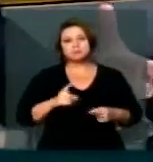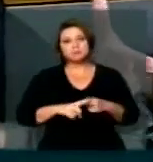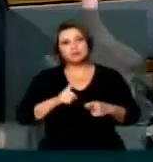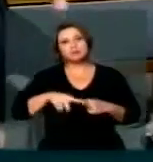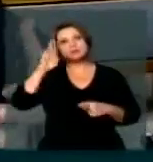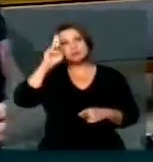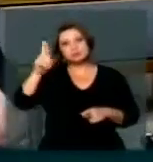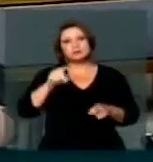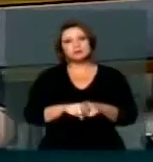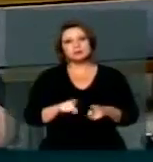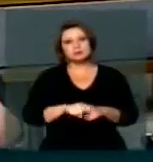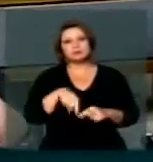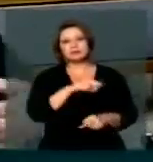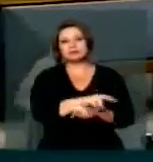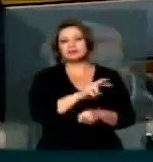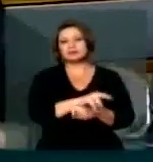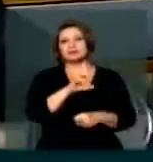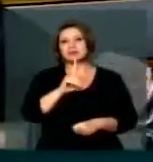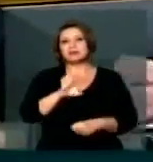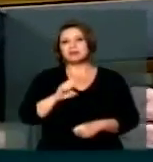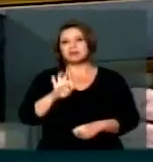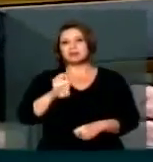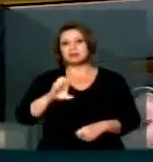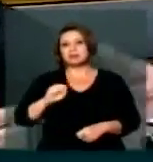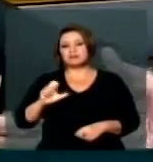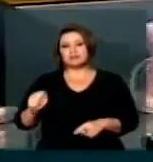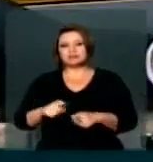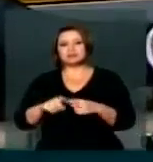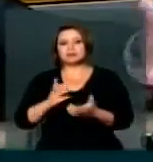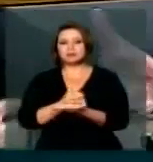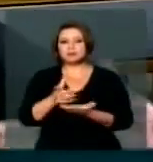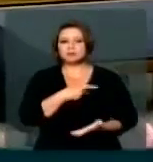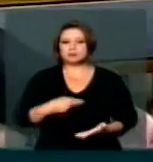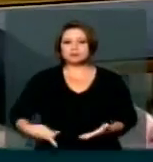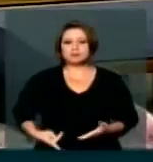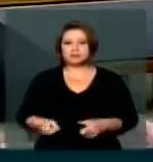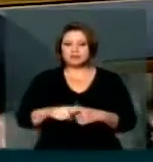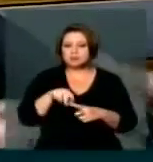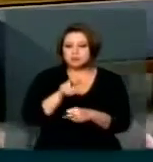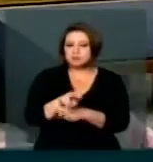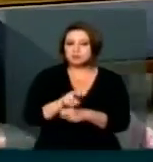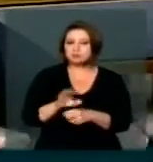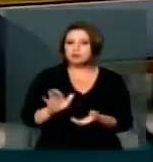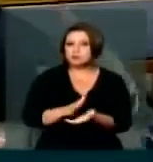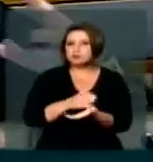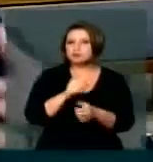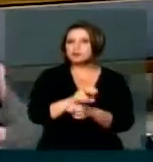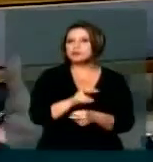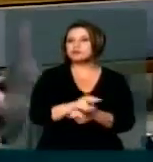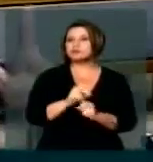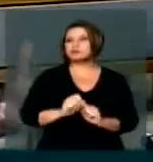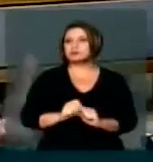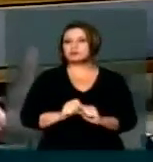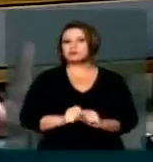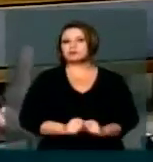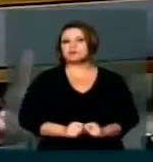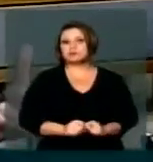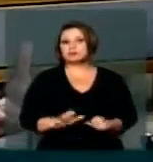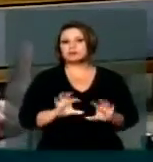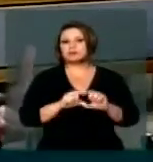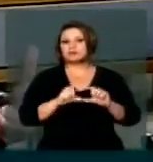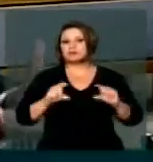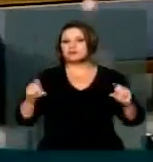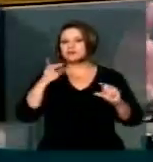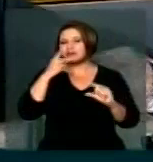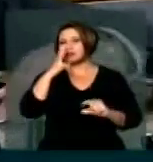Porque vossa senhoria Está no campo da defesa Desde o momento Em que a presidente Dilma O acuou Com a famigerada